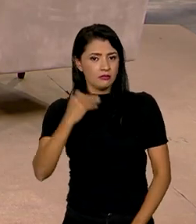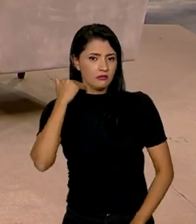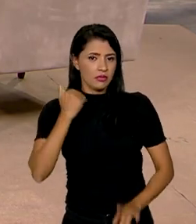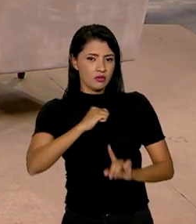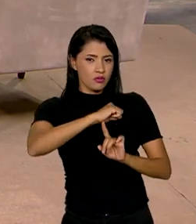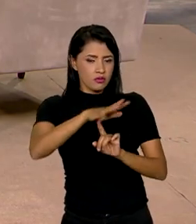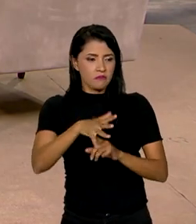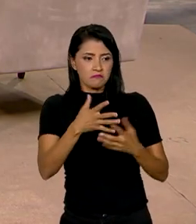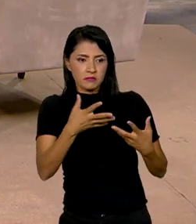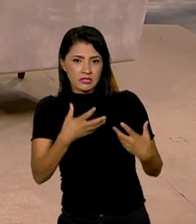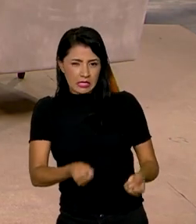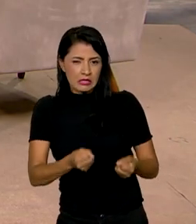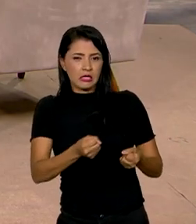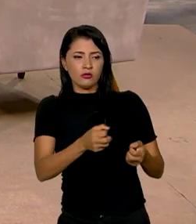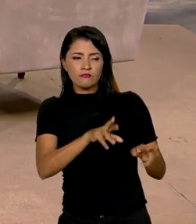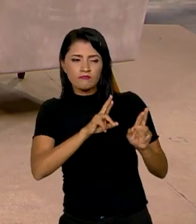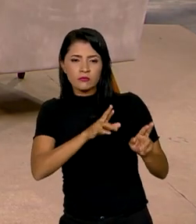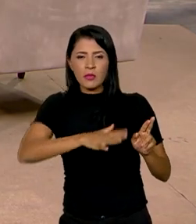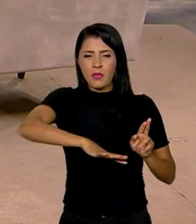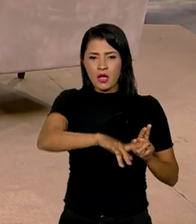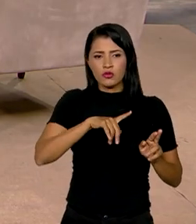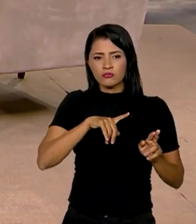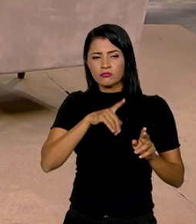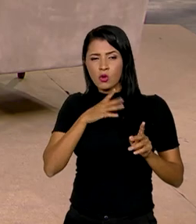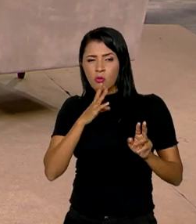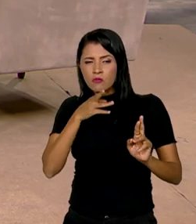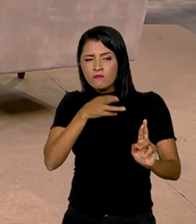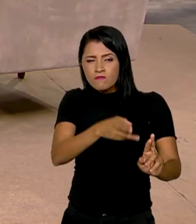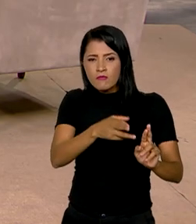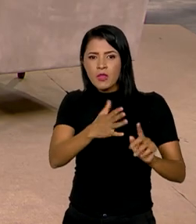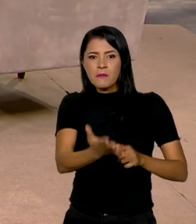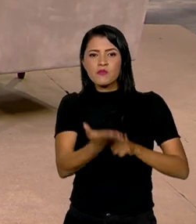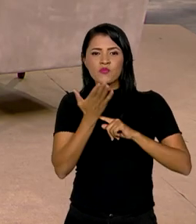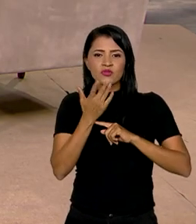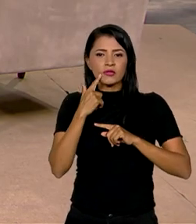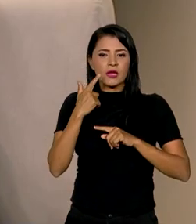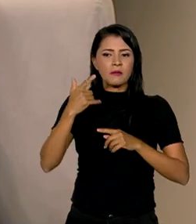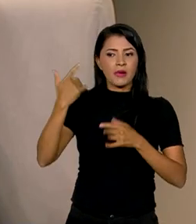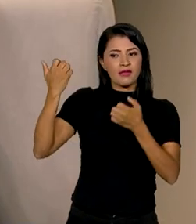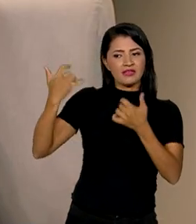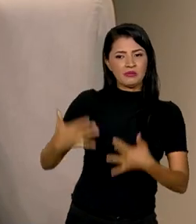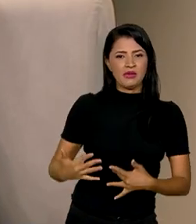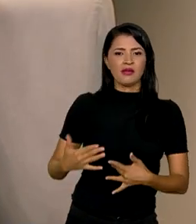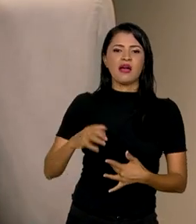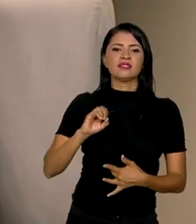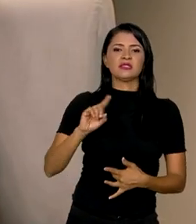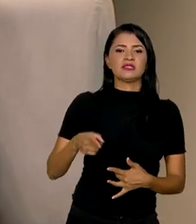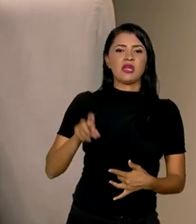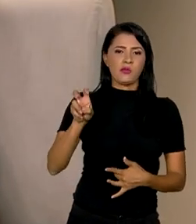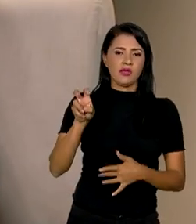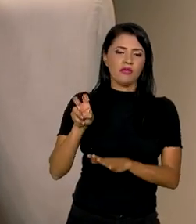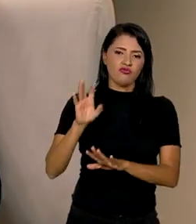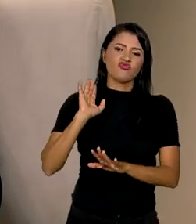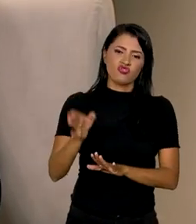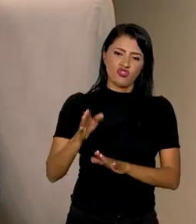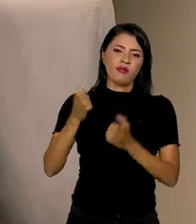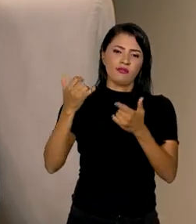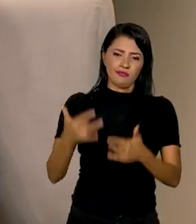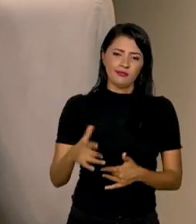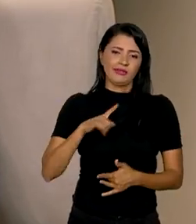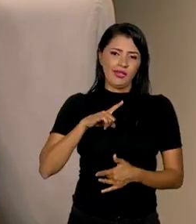expectativa do mercado como indicador para justificar aquele meio ponto percentual, já tem uma justificativa